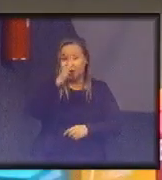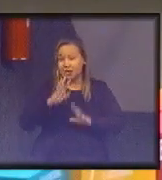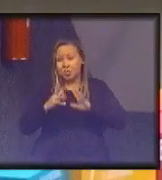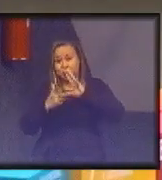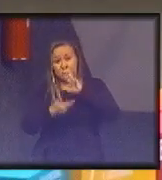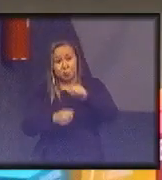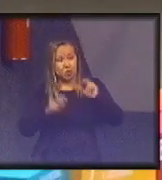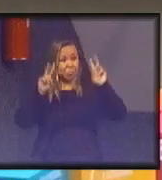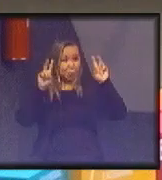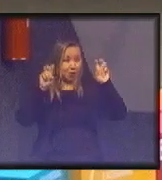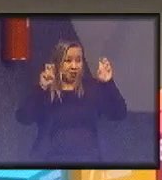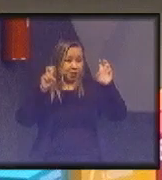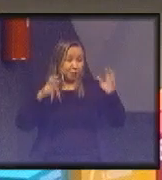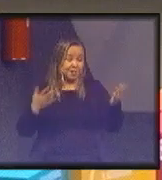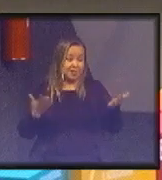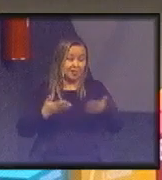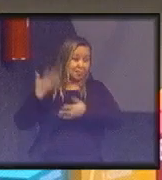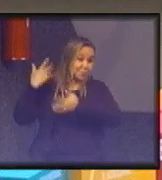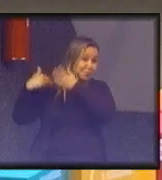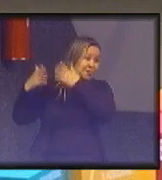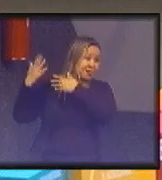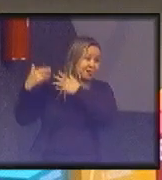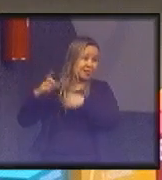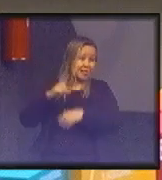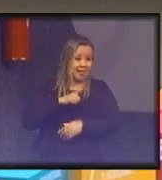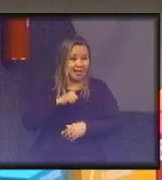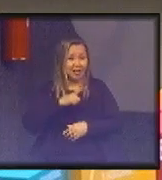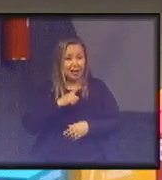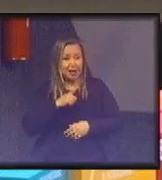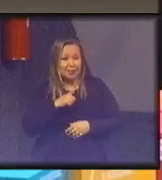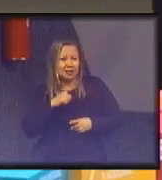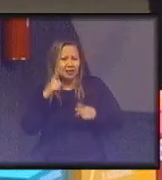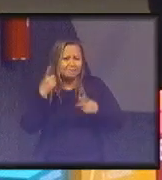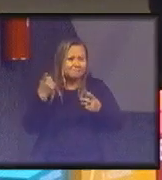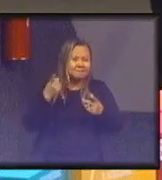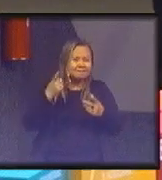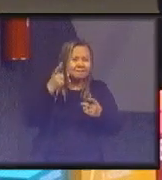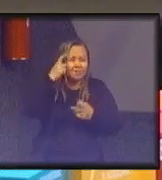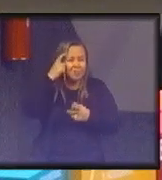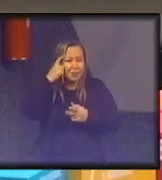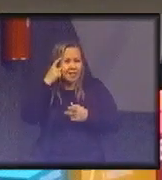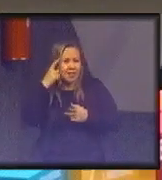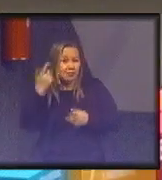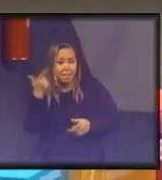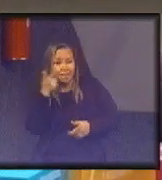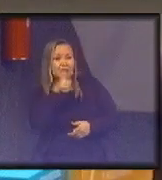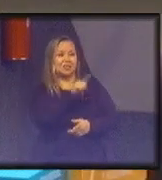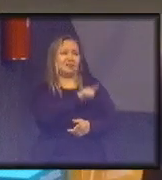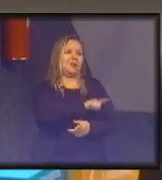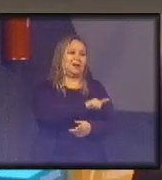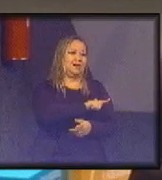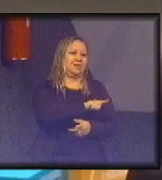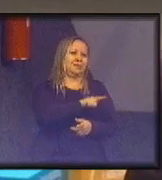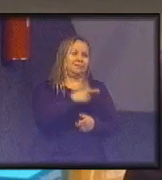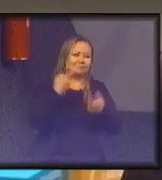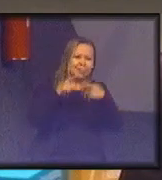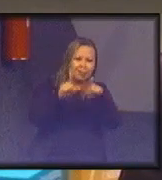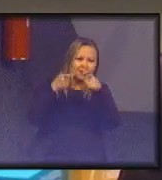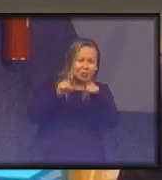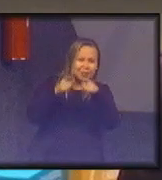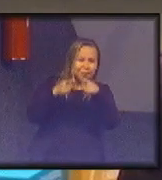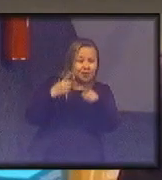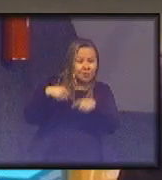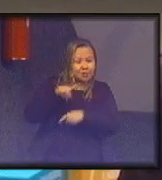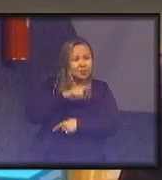temas. Quer dizer, alguns anos atrás, eu tinha a impressão que a gente tinha superado grande parte dos desafios e que nós